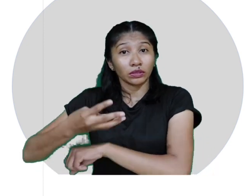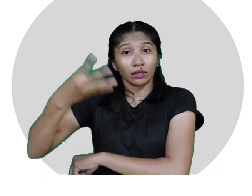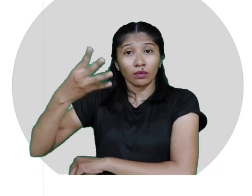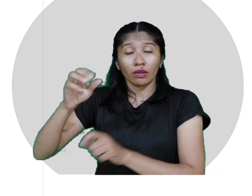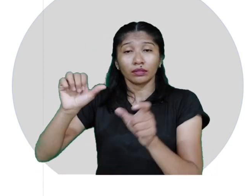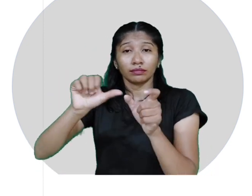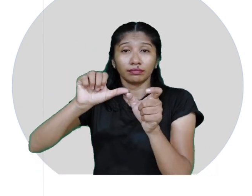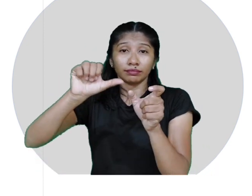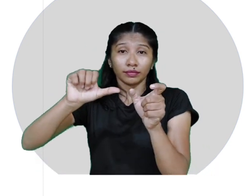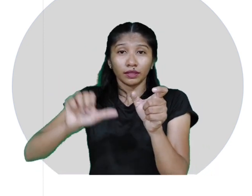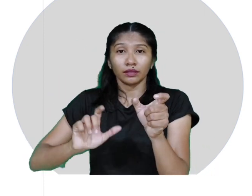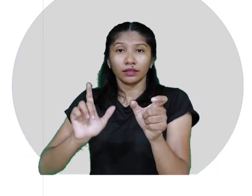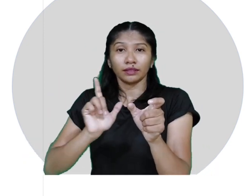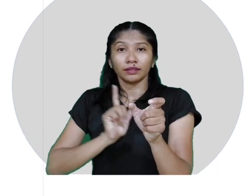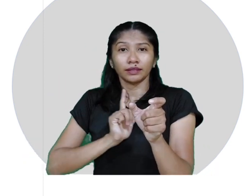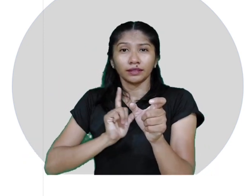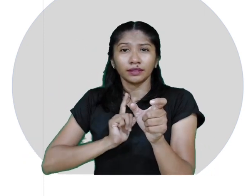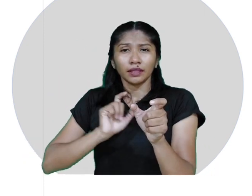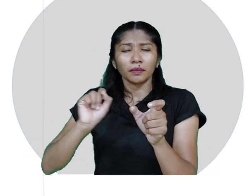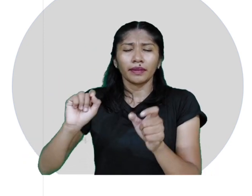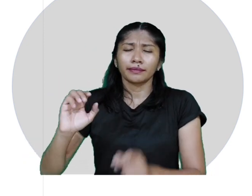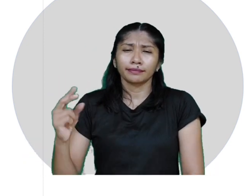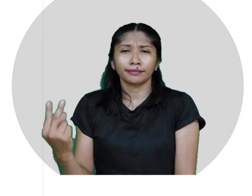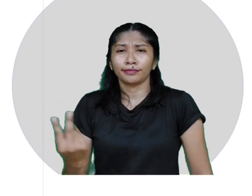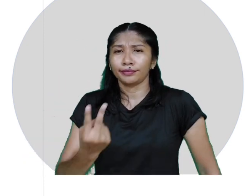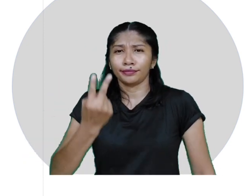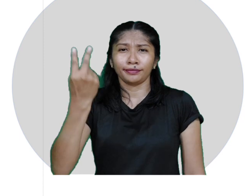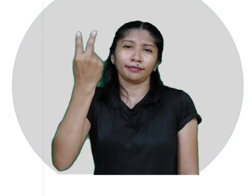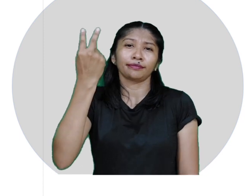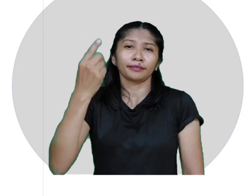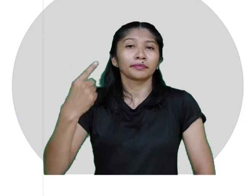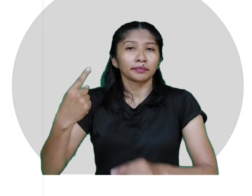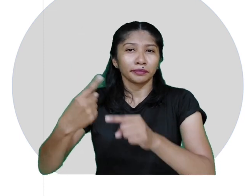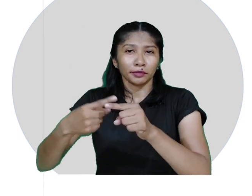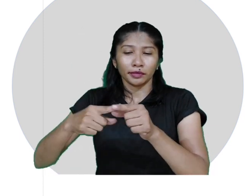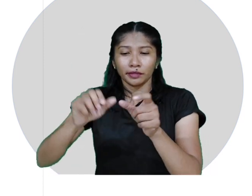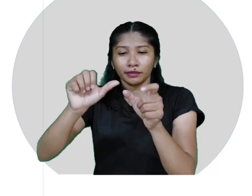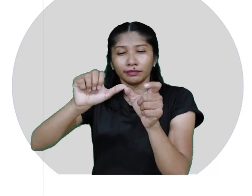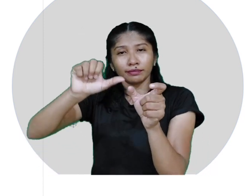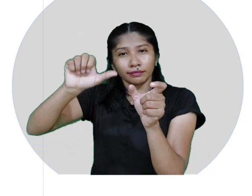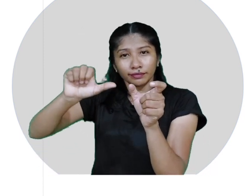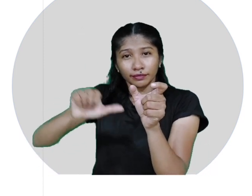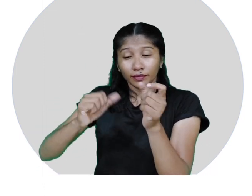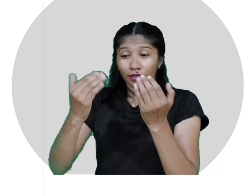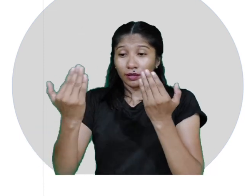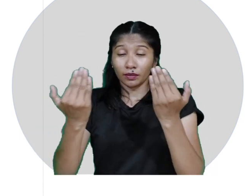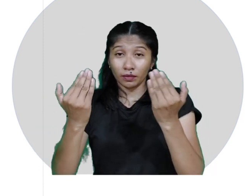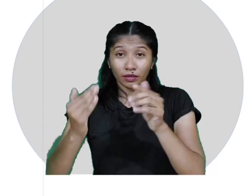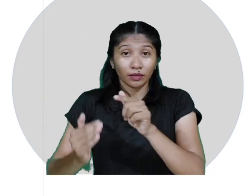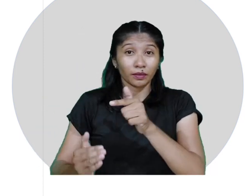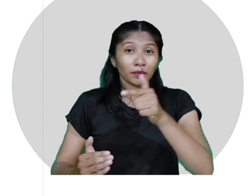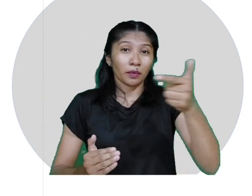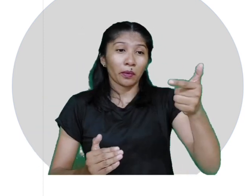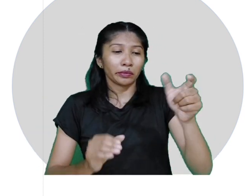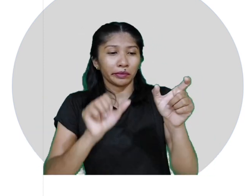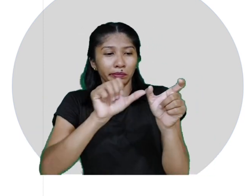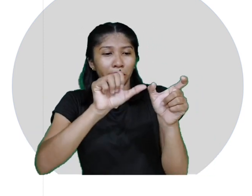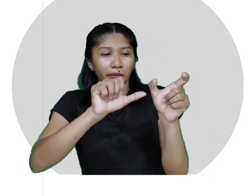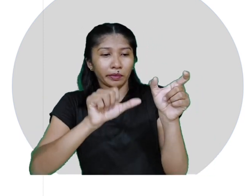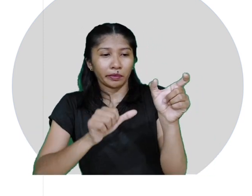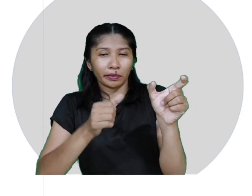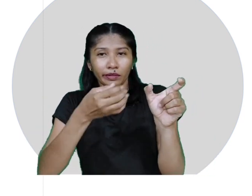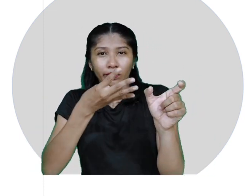é a mais pobre em termos de desinências, se compararmos com as outras quatro